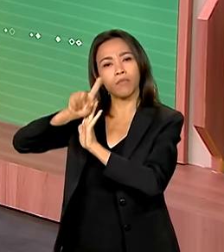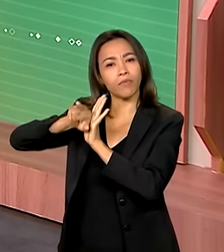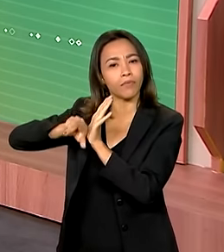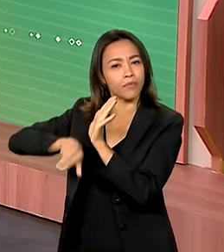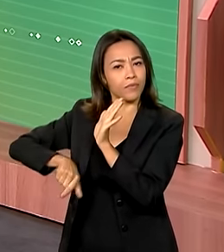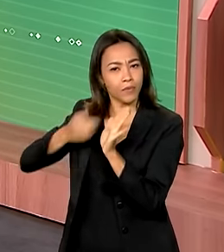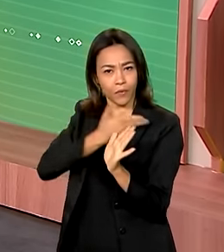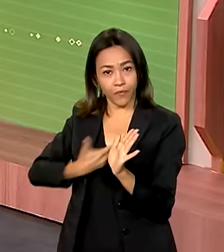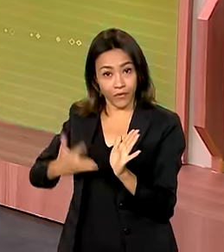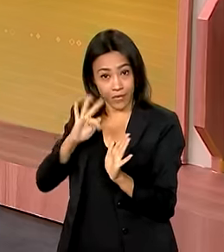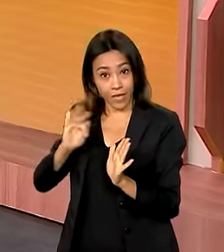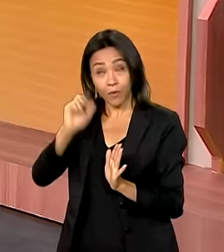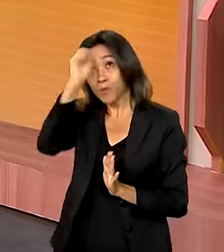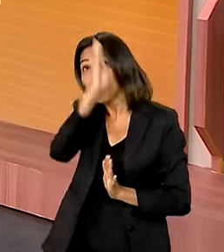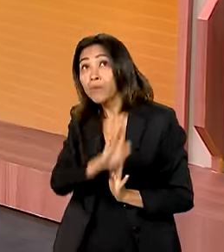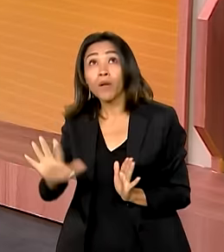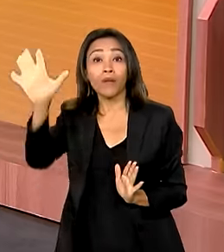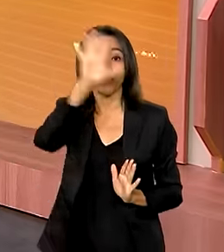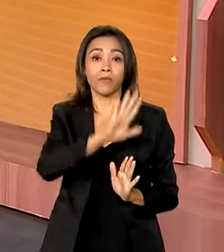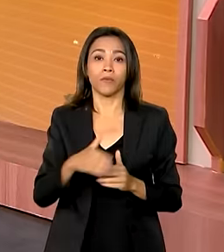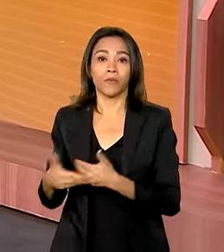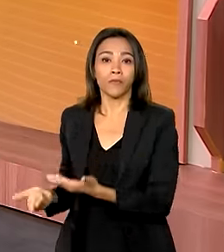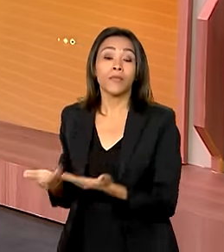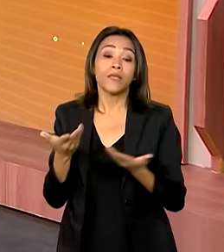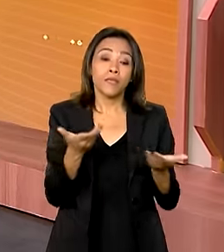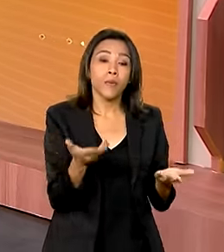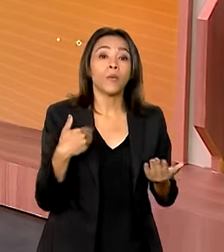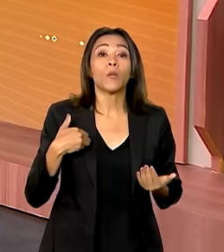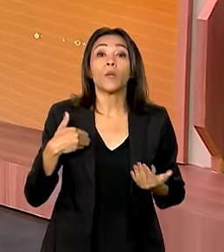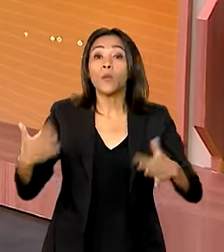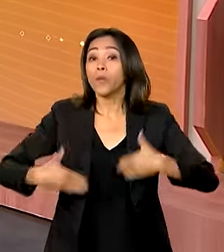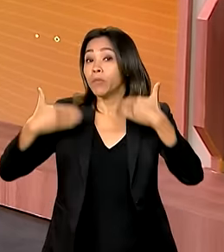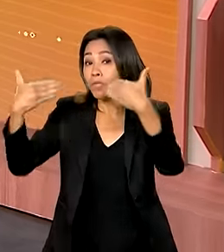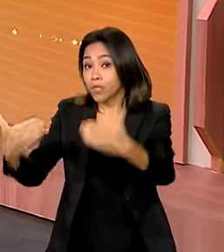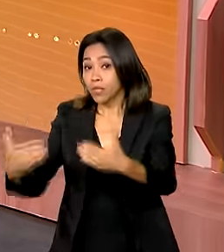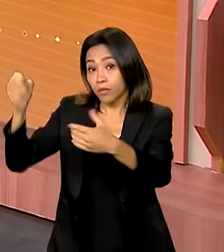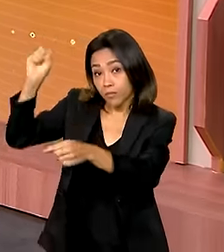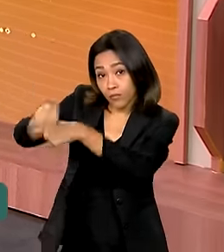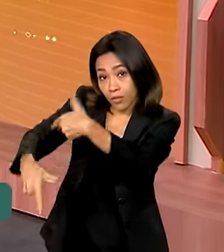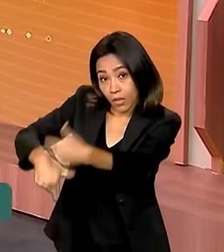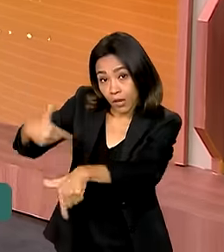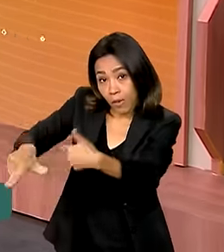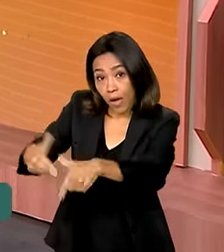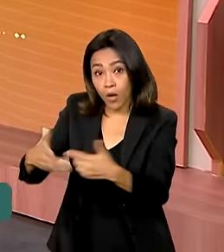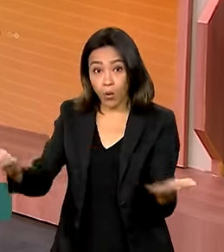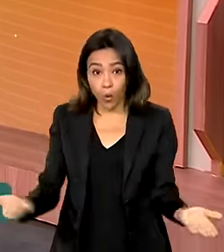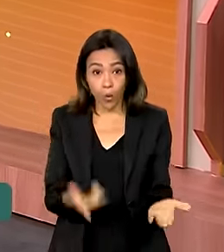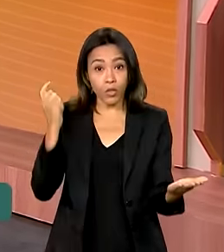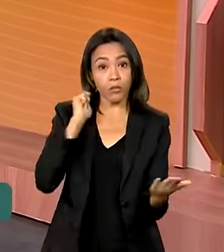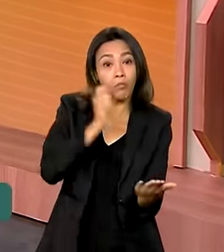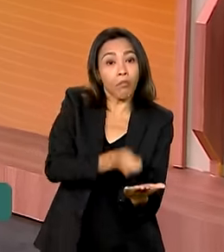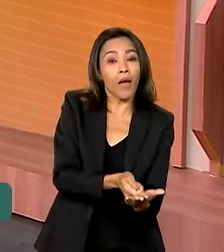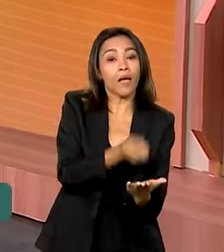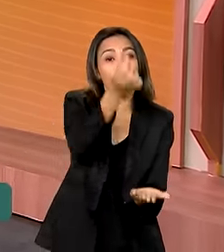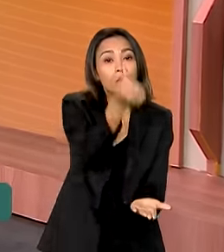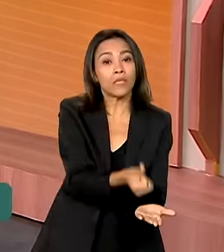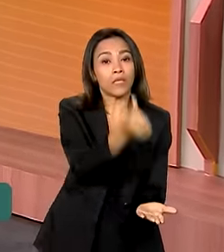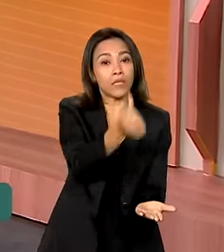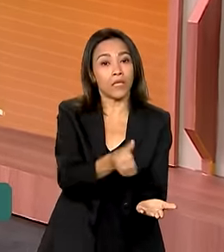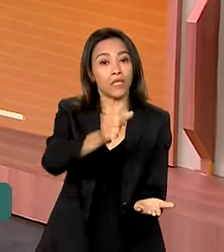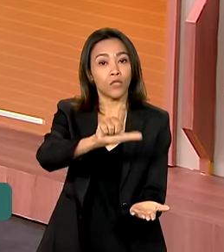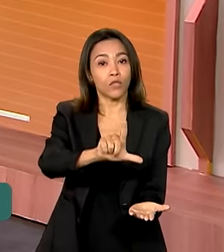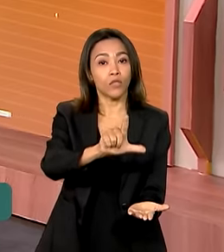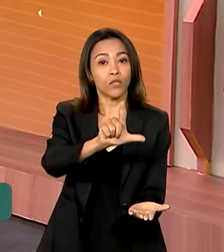em todo o país. E o Ministério do Trabalho e Emprego começa a pagar hoje o sexto lote do abono salarial aos